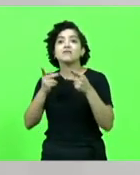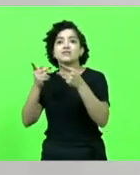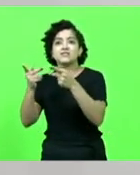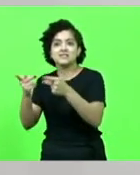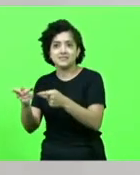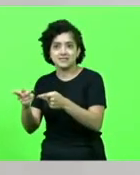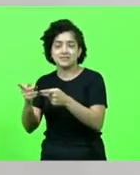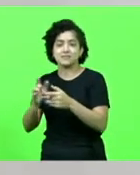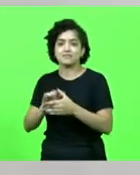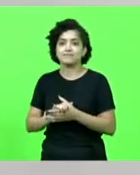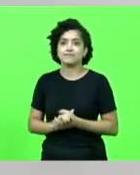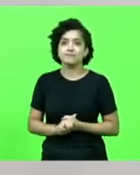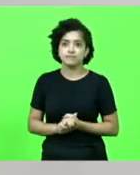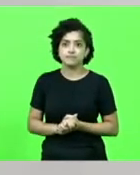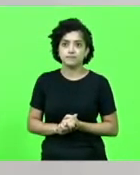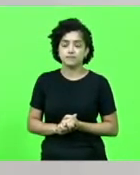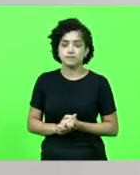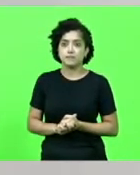Ribeirão da Ilha.